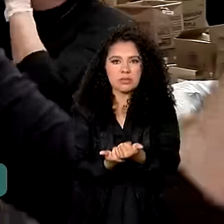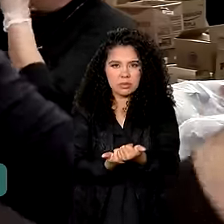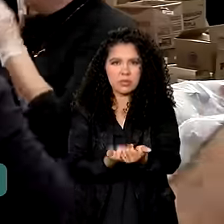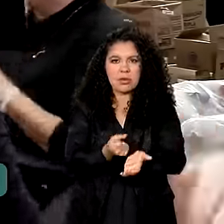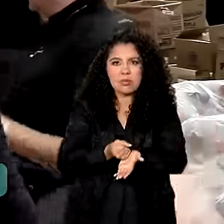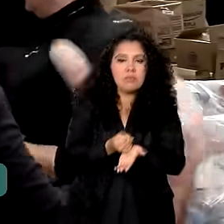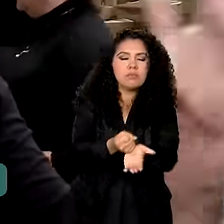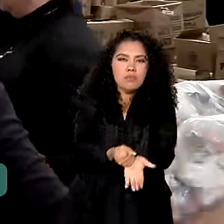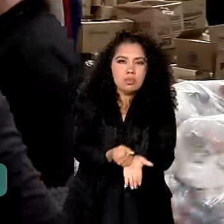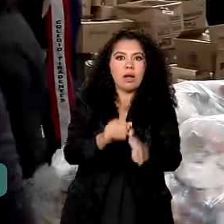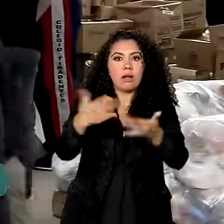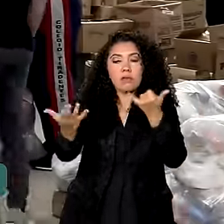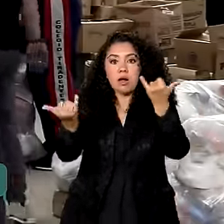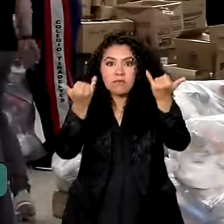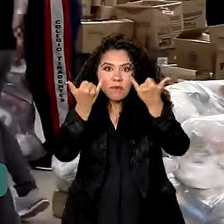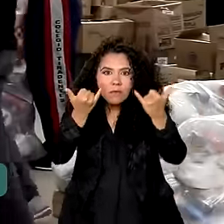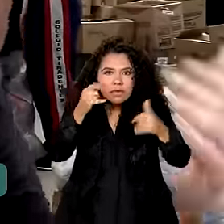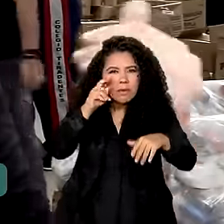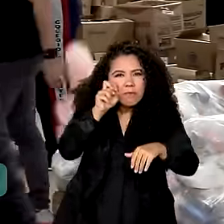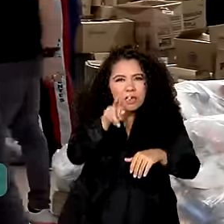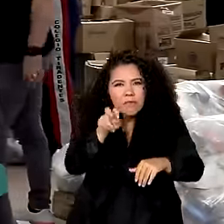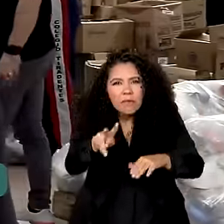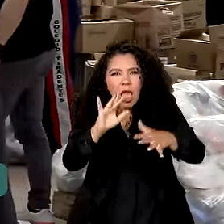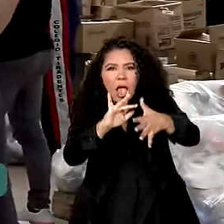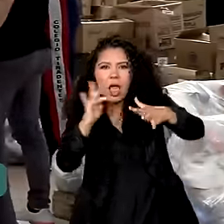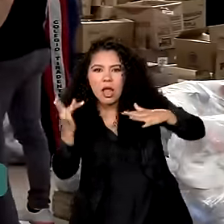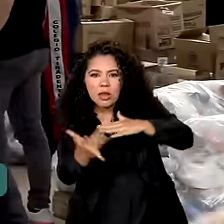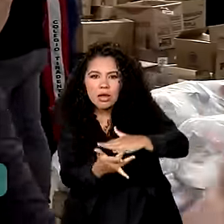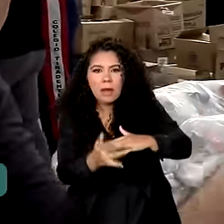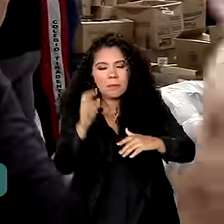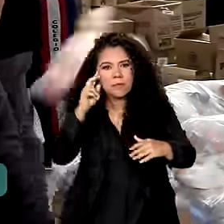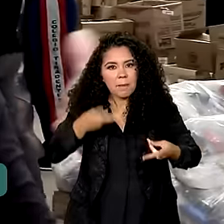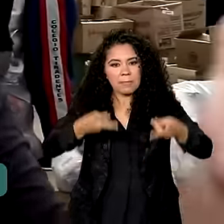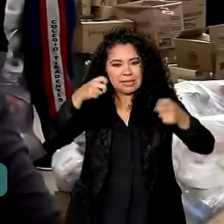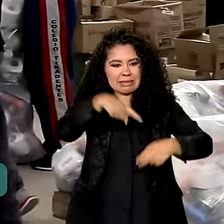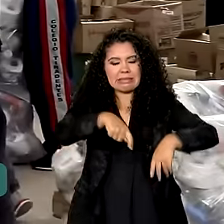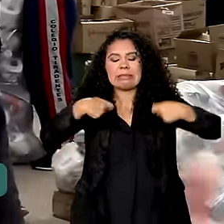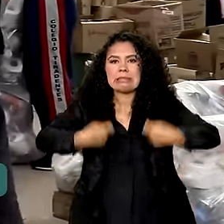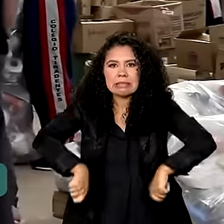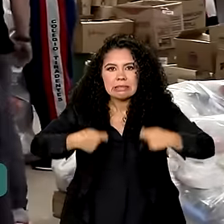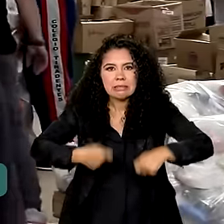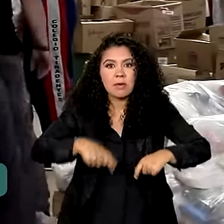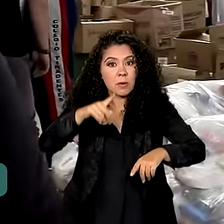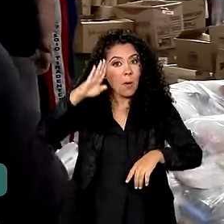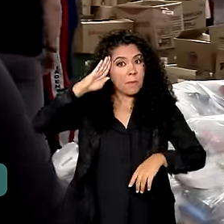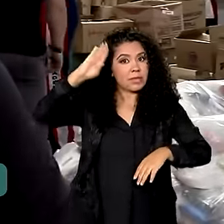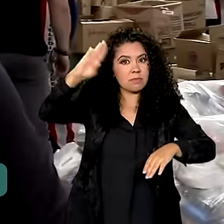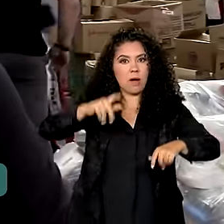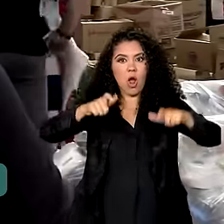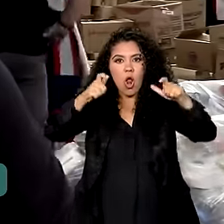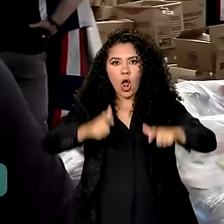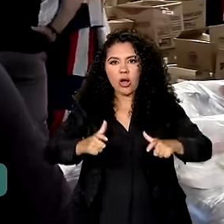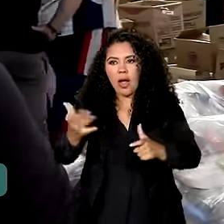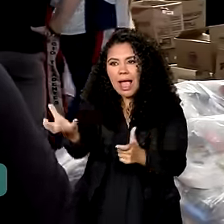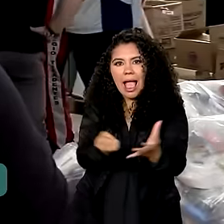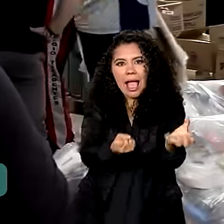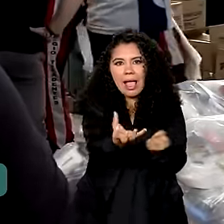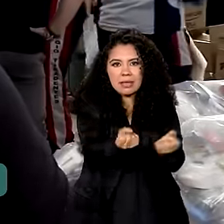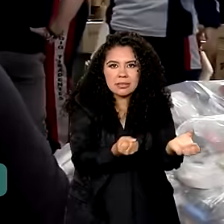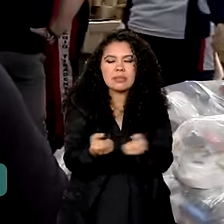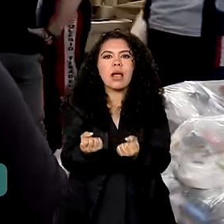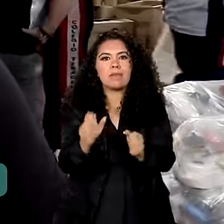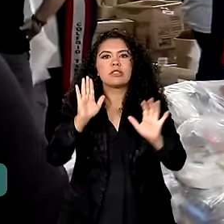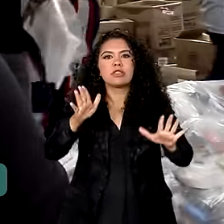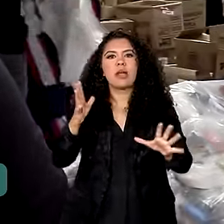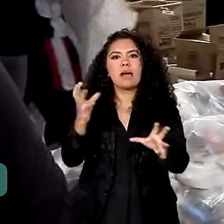com base nas informações, redes sociais, eu vi que aqui tinha uma demanda por ser um centro de distribuição. Aí eu vim para cá, já tem cinco